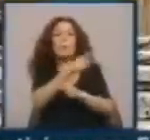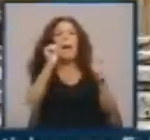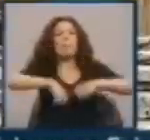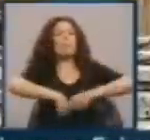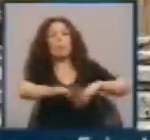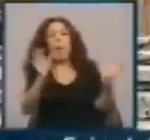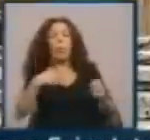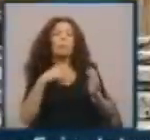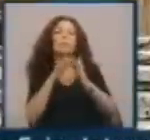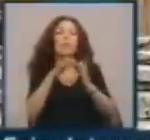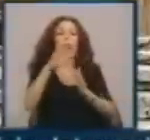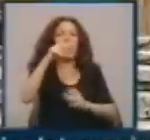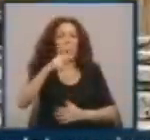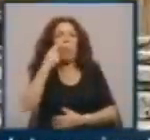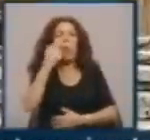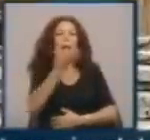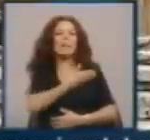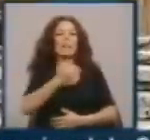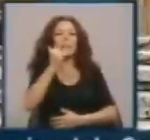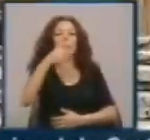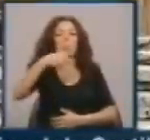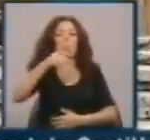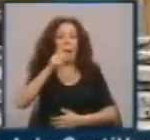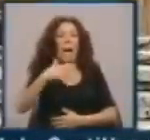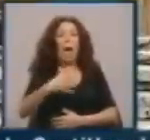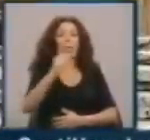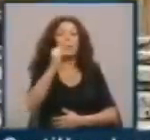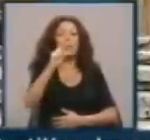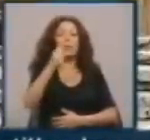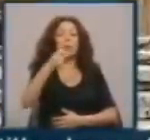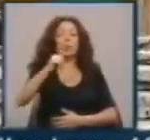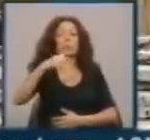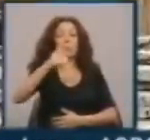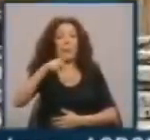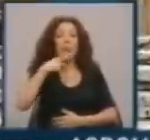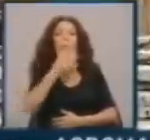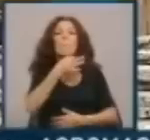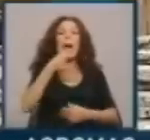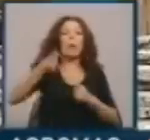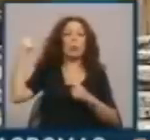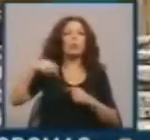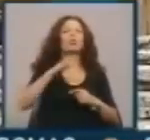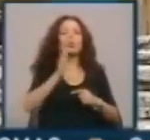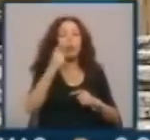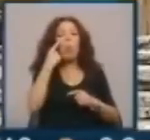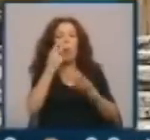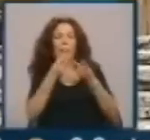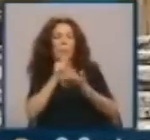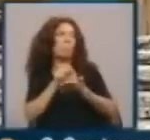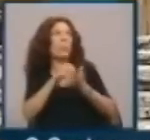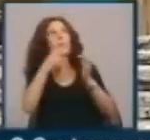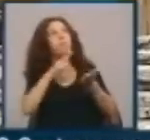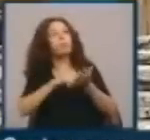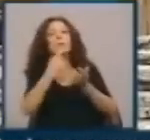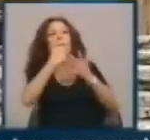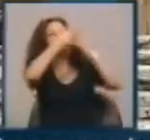Contactado pela RTP, o antigo IPAR, agora IGESPAR, confirmou que esteve aqui em maio passado para fazer uma avaliação ao real estado da